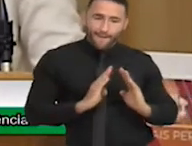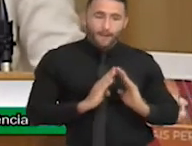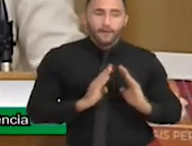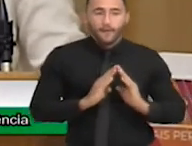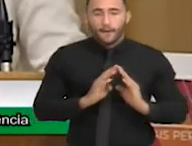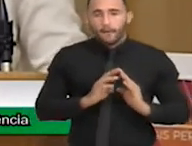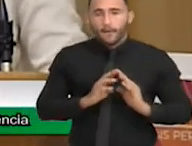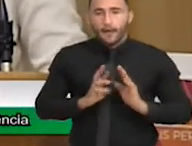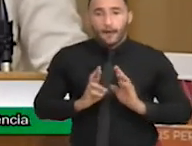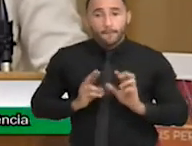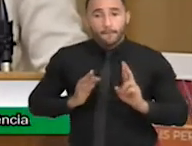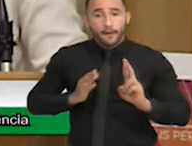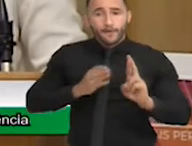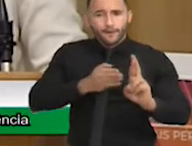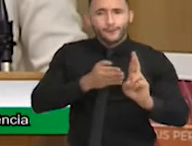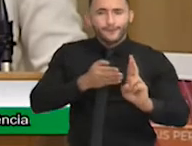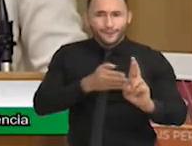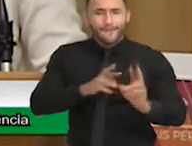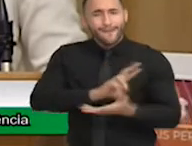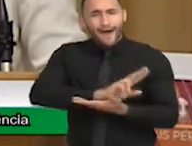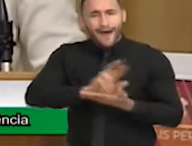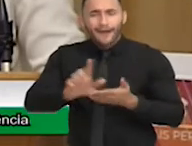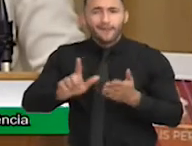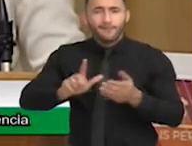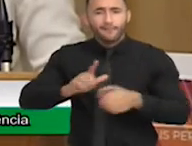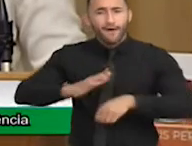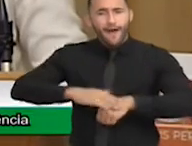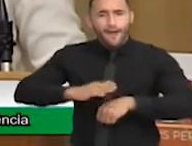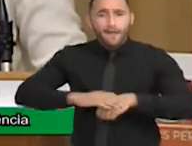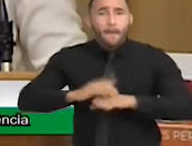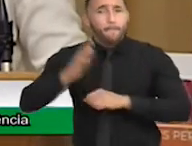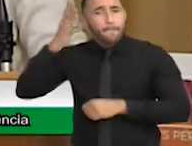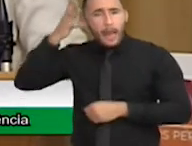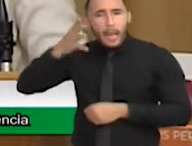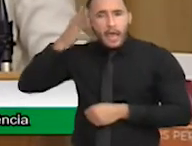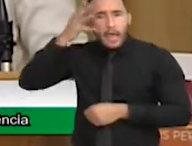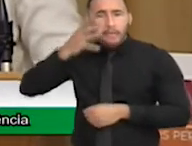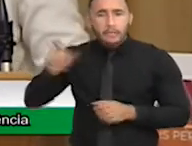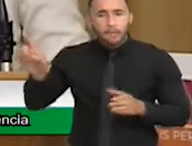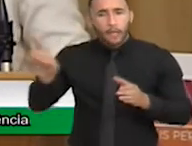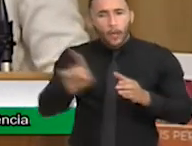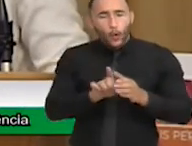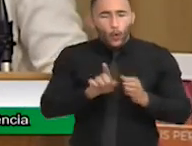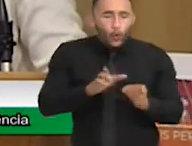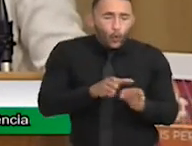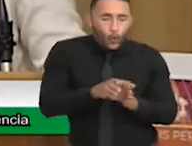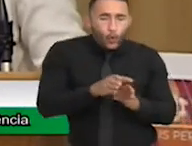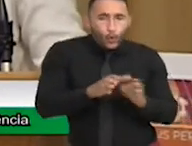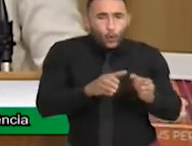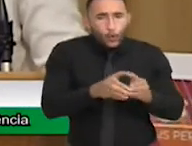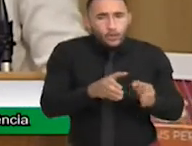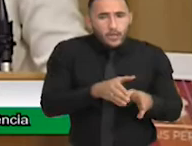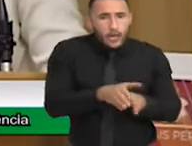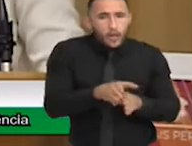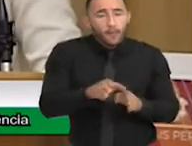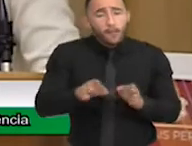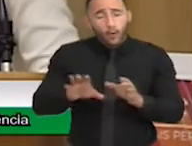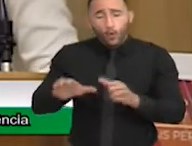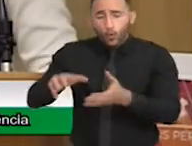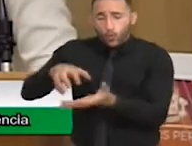nos seminários, nos ciclos de palestra, no Conselho Municipal de Assuntos com Pessoa com Deficiência, no CAPSE,